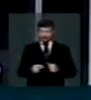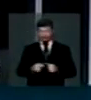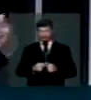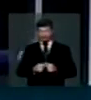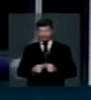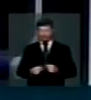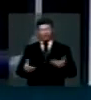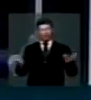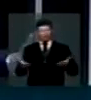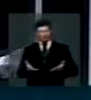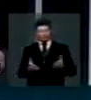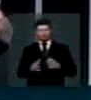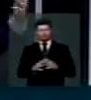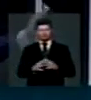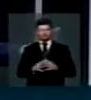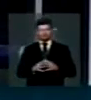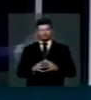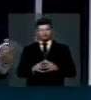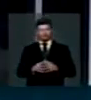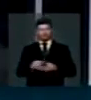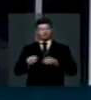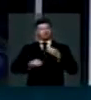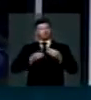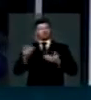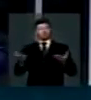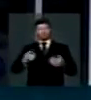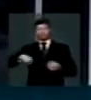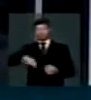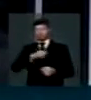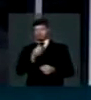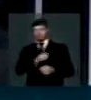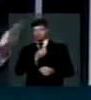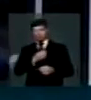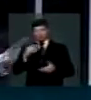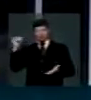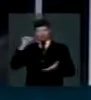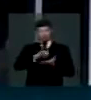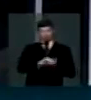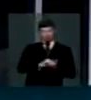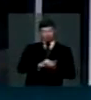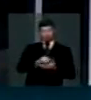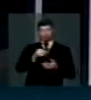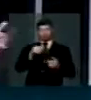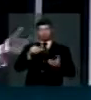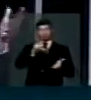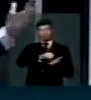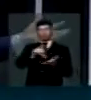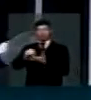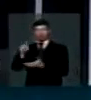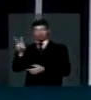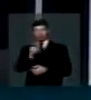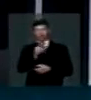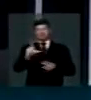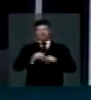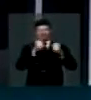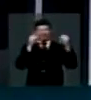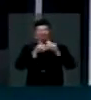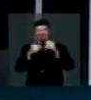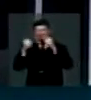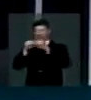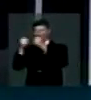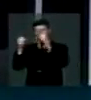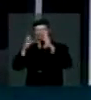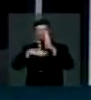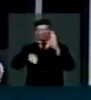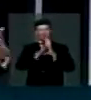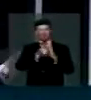hoje, na situação em que vivemos, os aeroportos, os dois terminais, estão caindo os pedaços no Rio